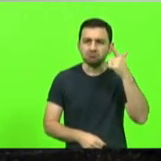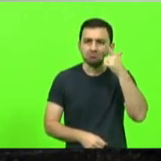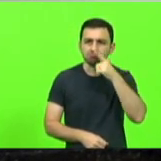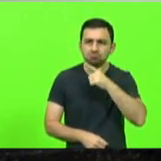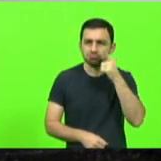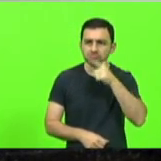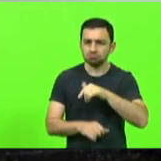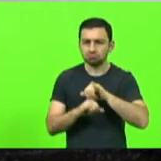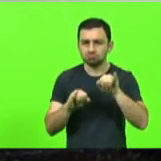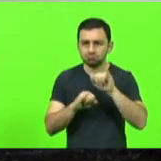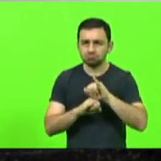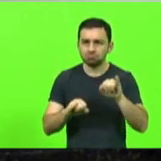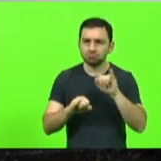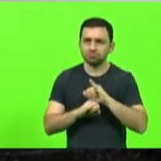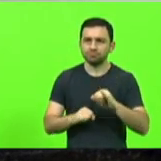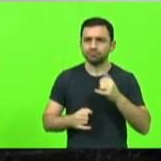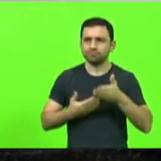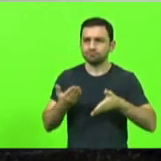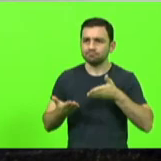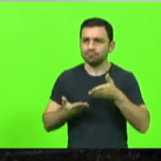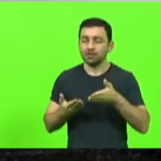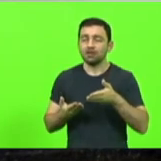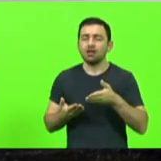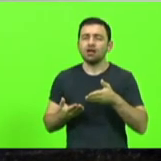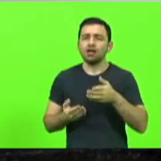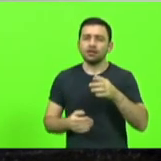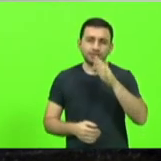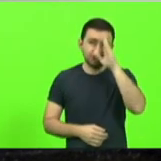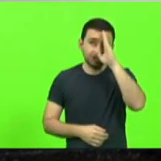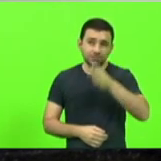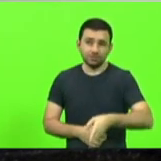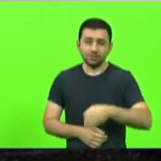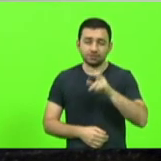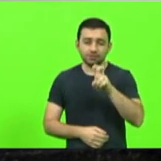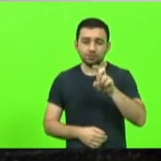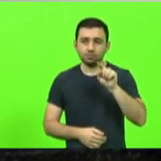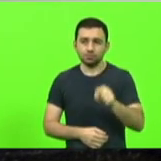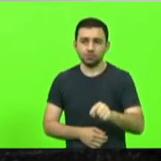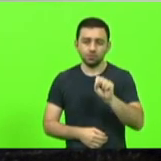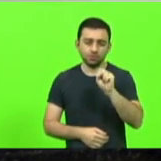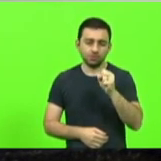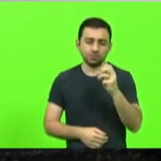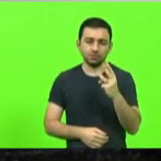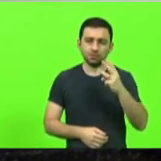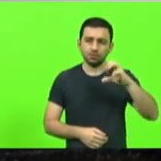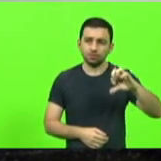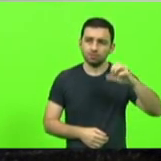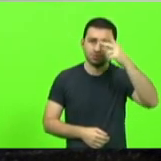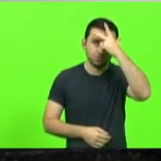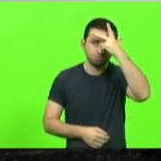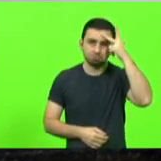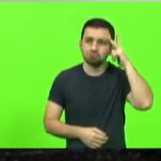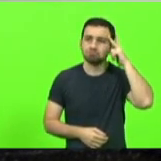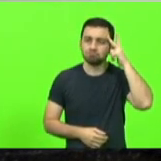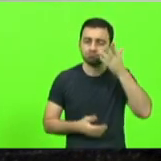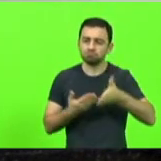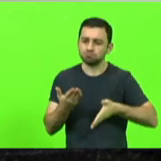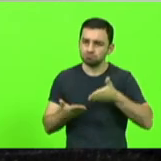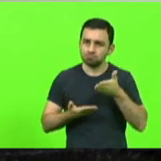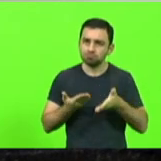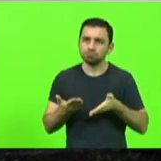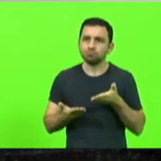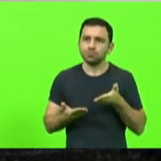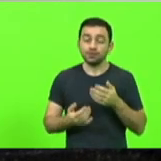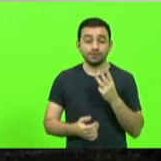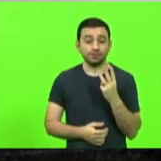diretamente 5.839 pessoas, sendo 30 no